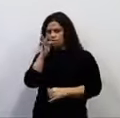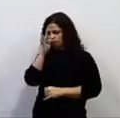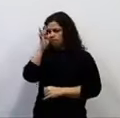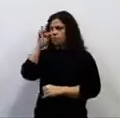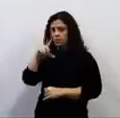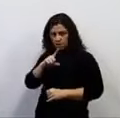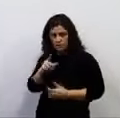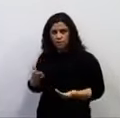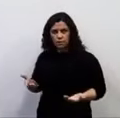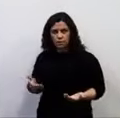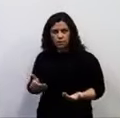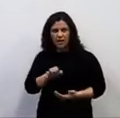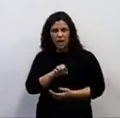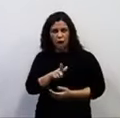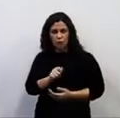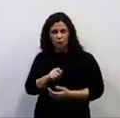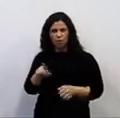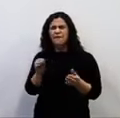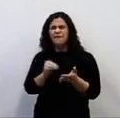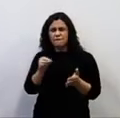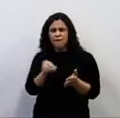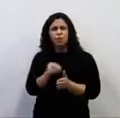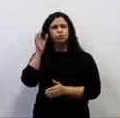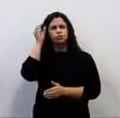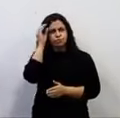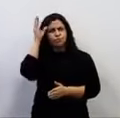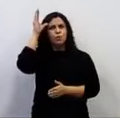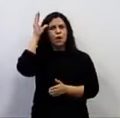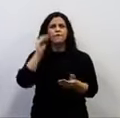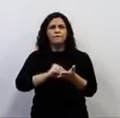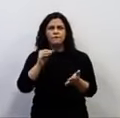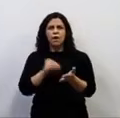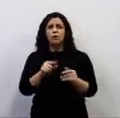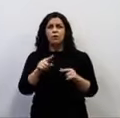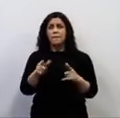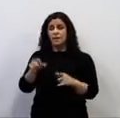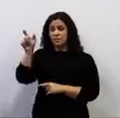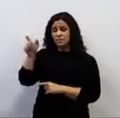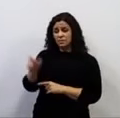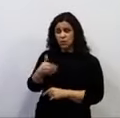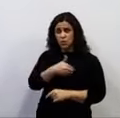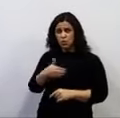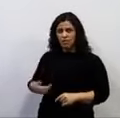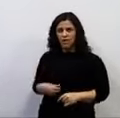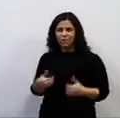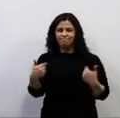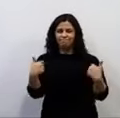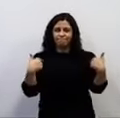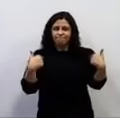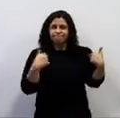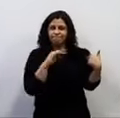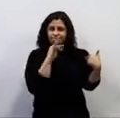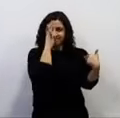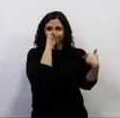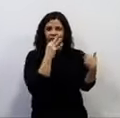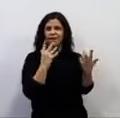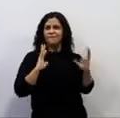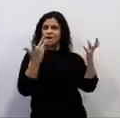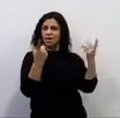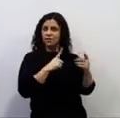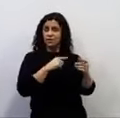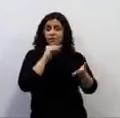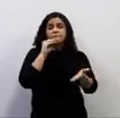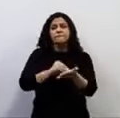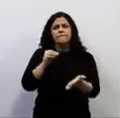Falta discernimento e muito, mas sobra arrogância para festejar. Muita arrogância. Falta bom senso por parte do